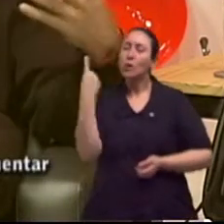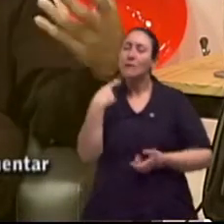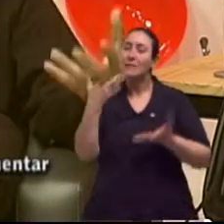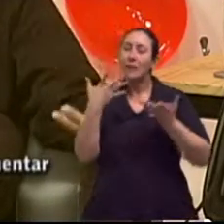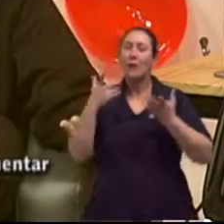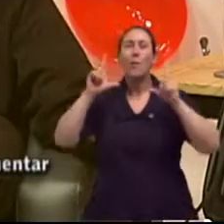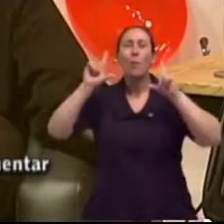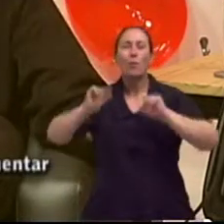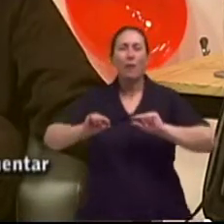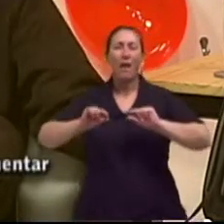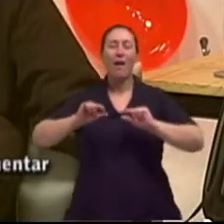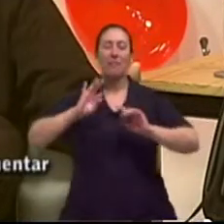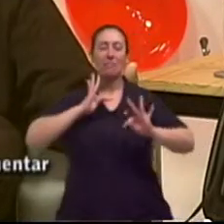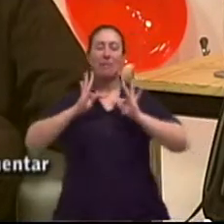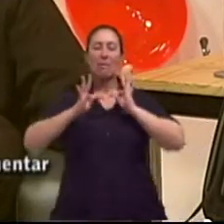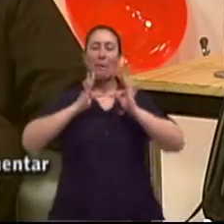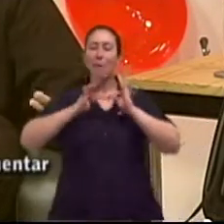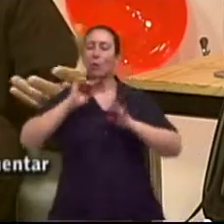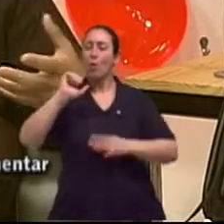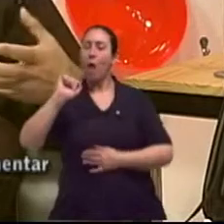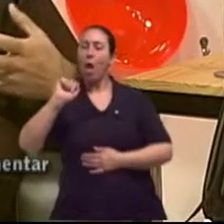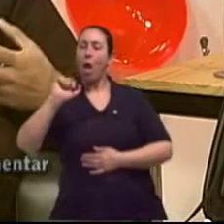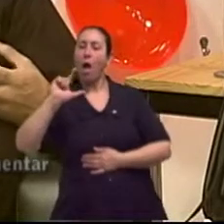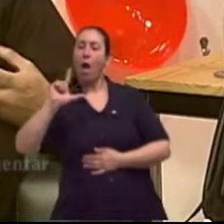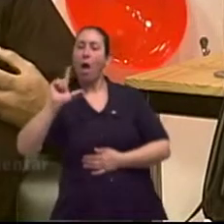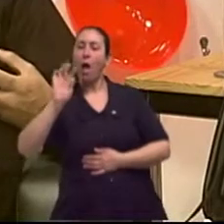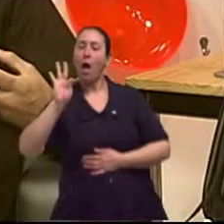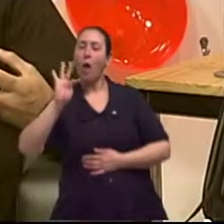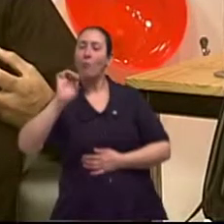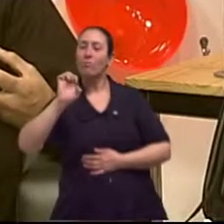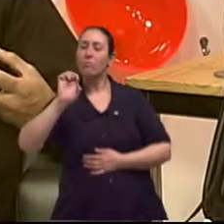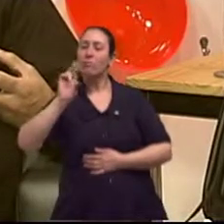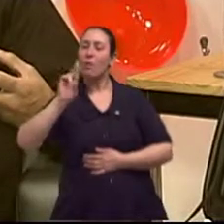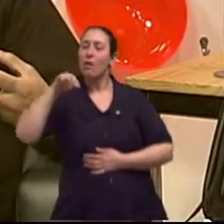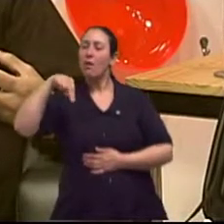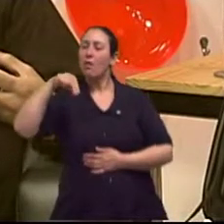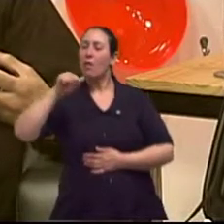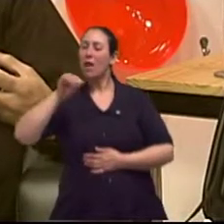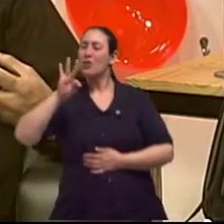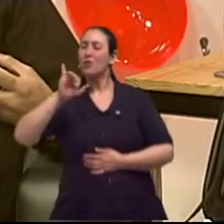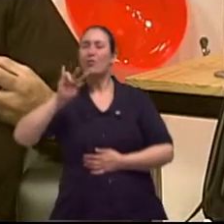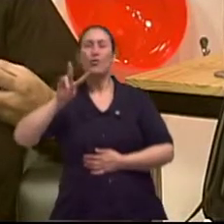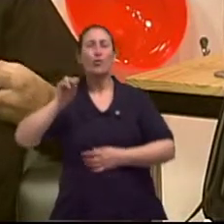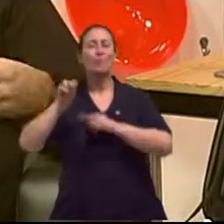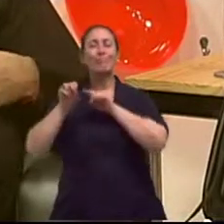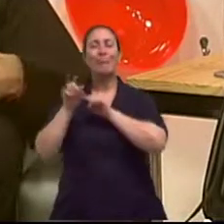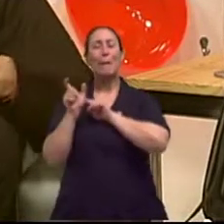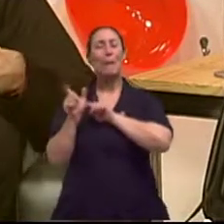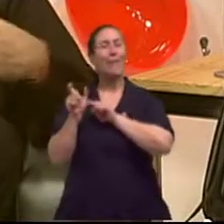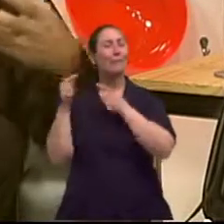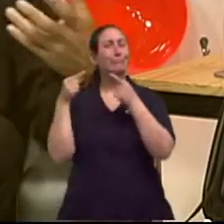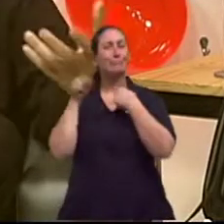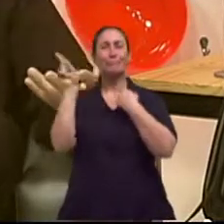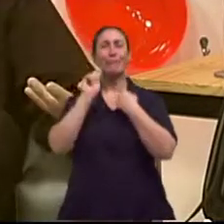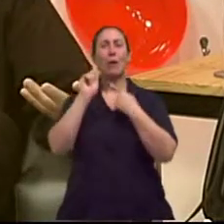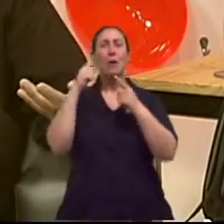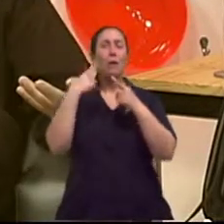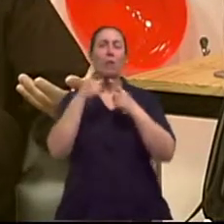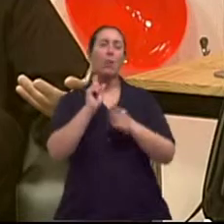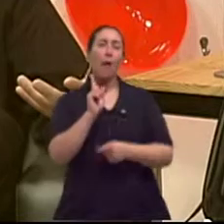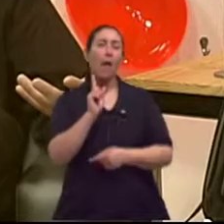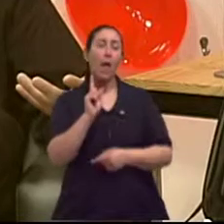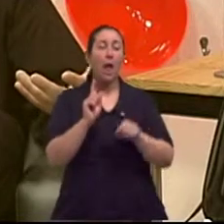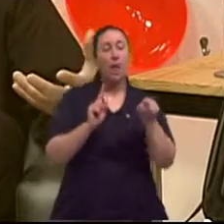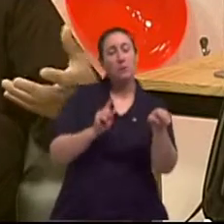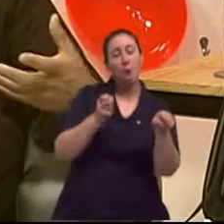alternativa. Ah, perfeito. Ah, Porque nós não... Não é essa ou aquela.